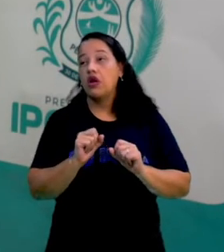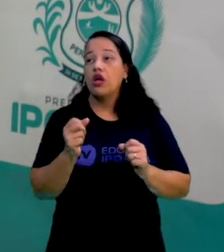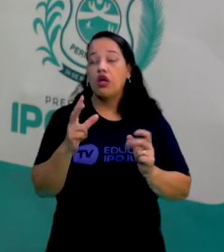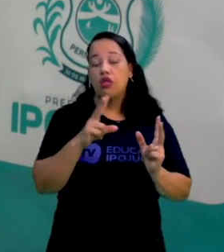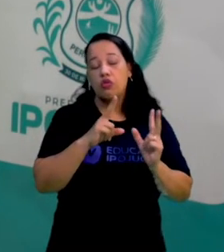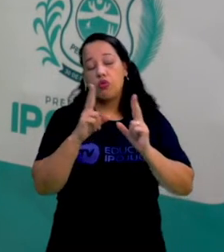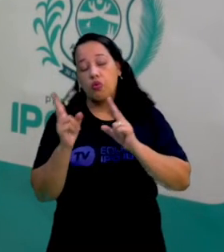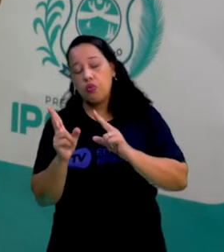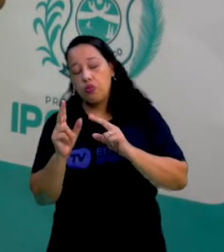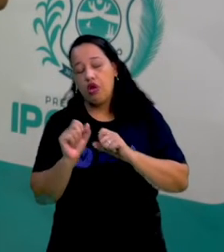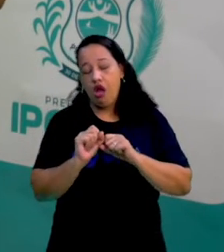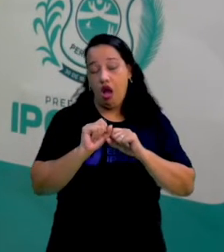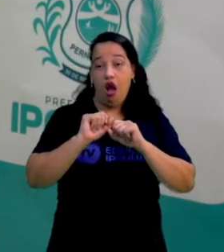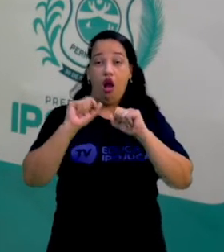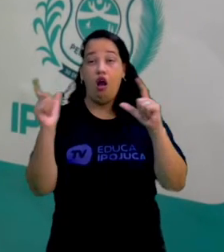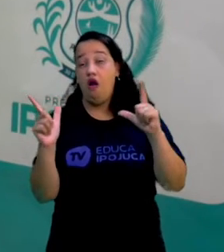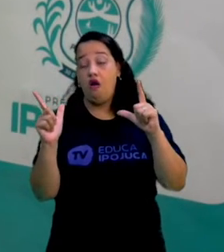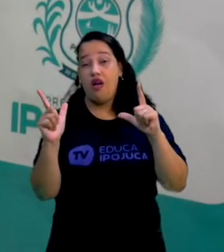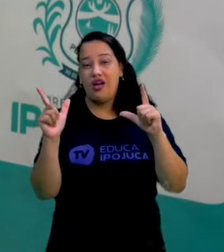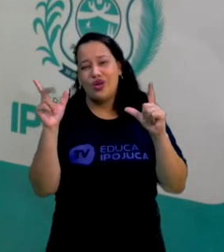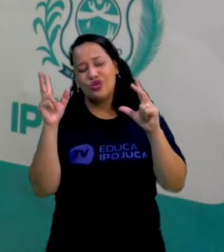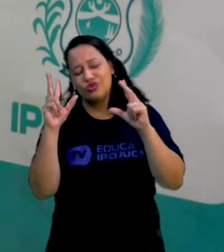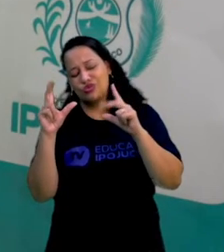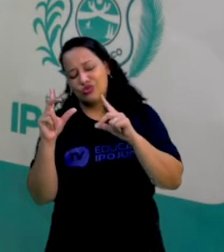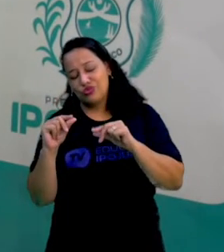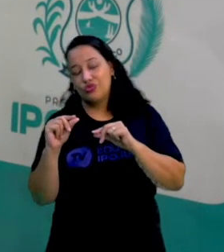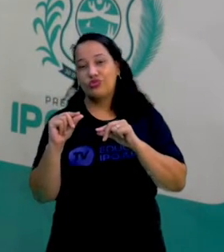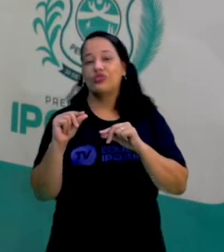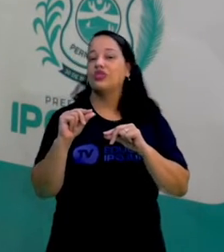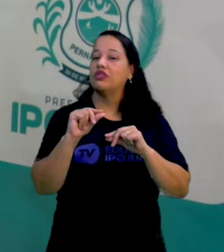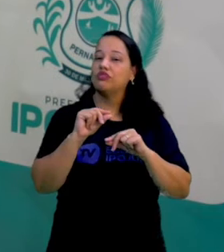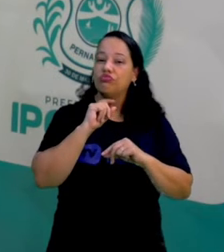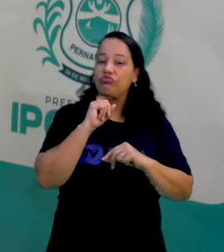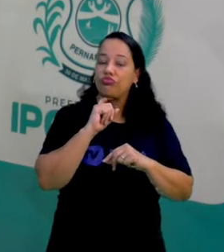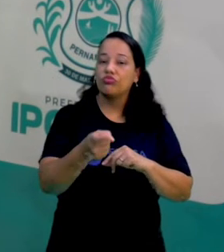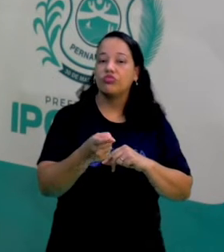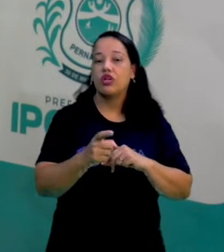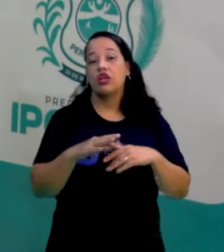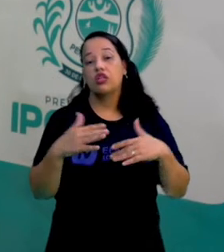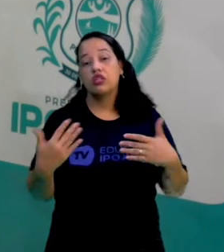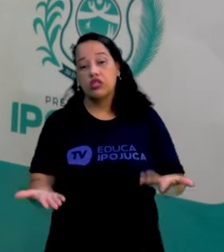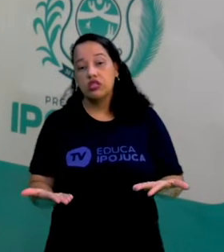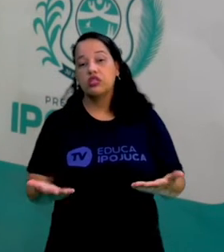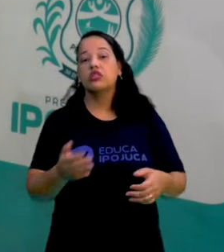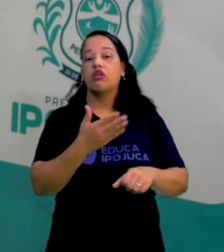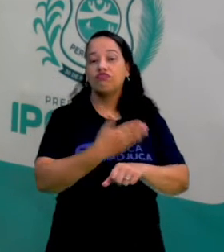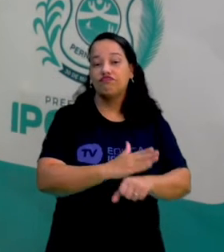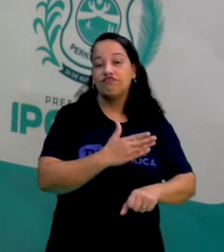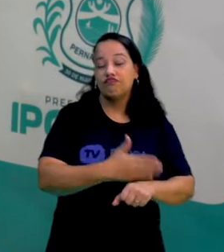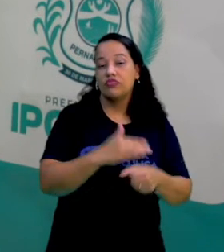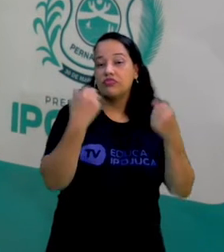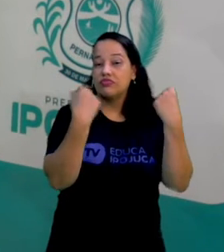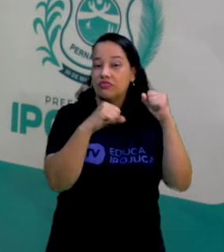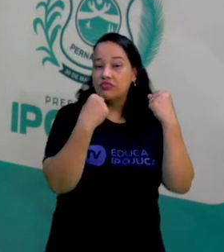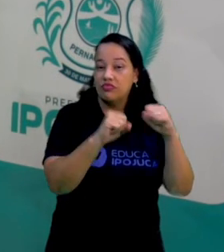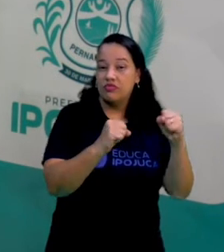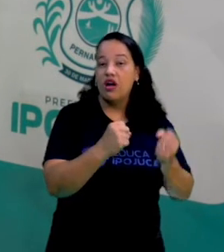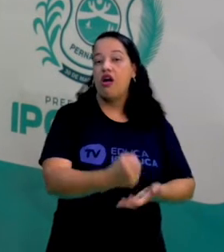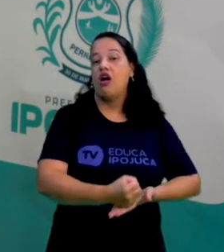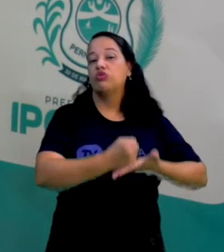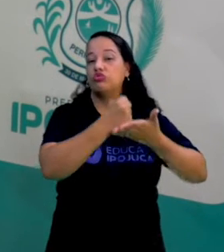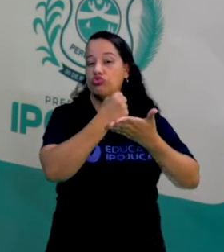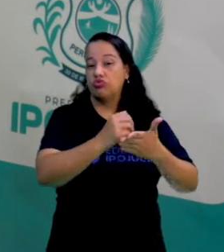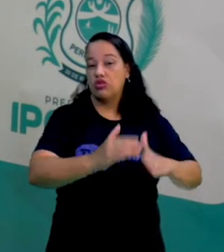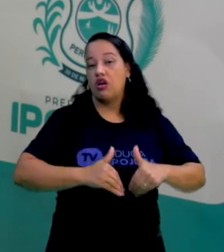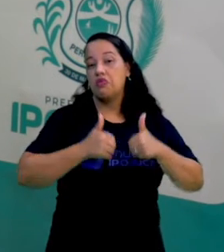consigo voltar a dormir. A prática de exercício físico pode auxiliar na correção disso também. É